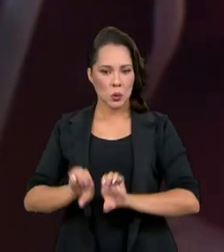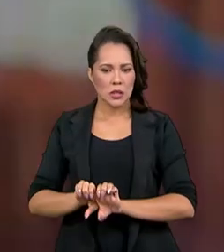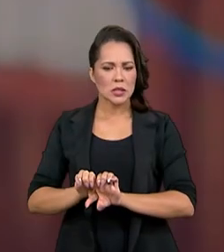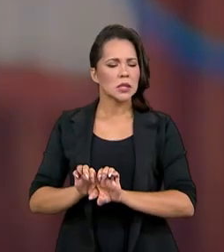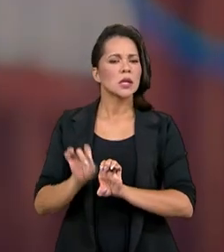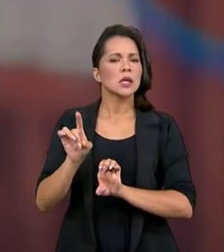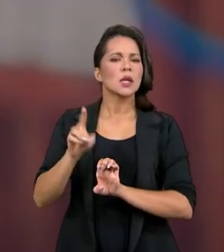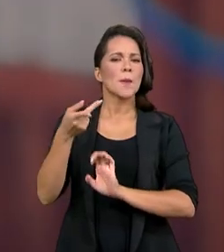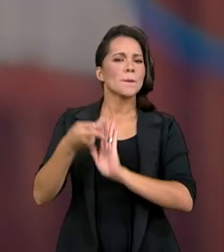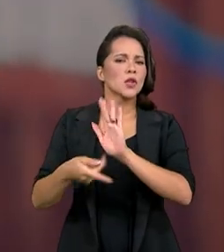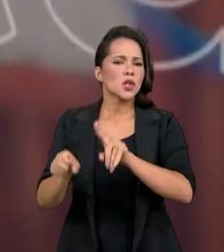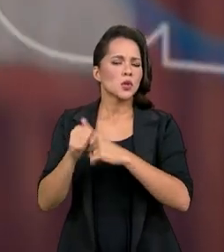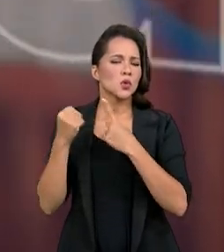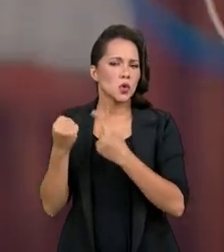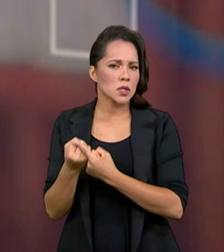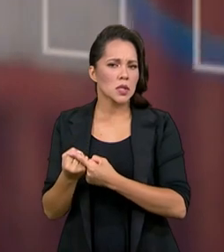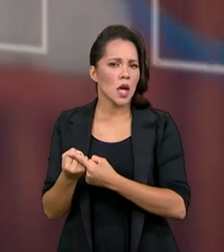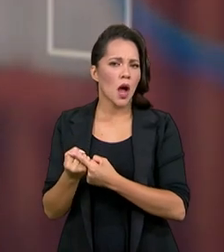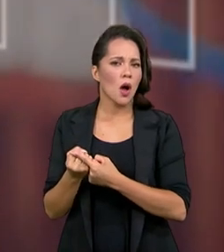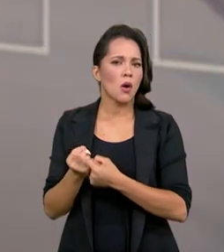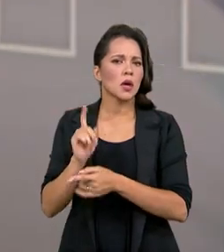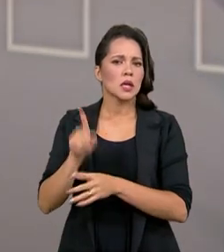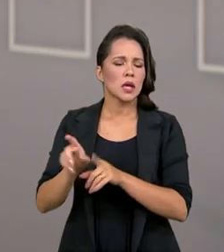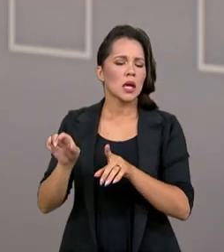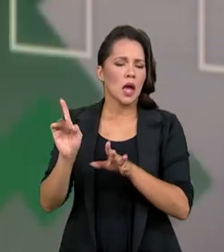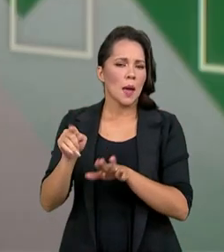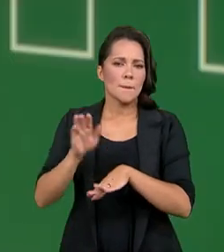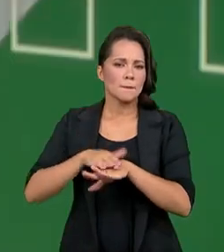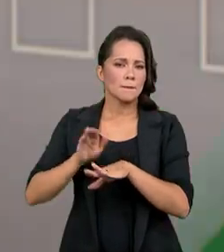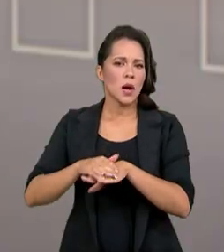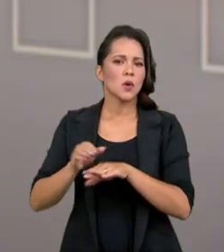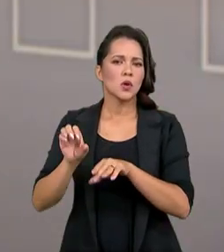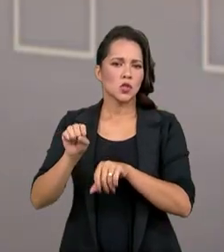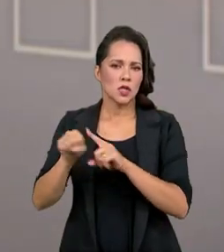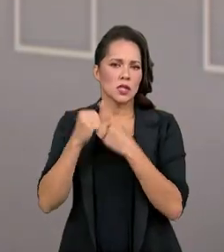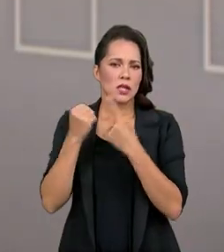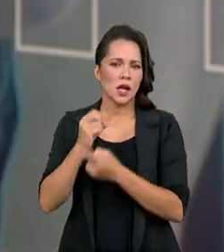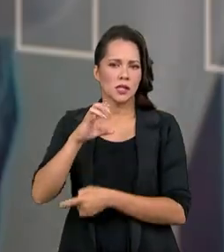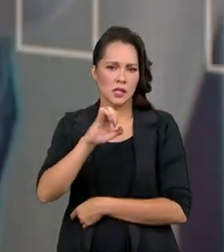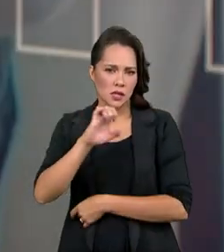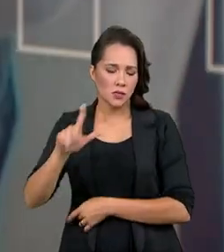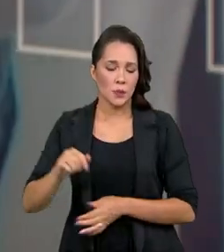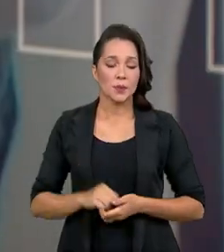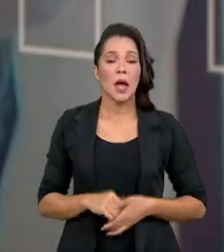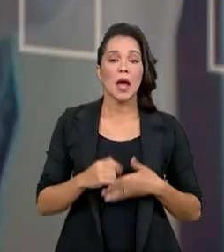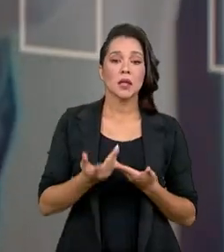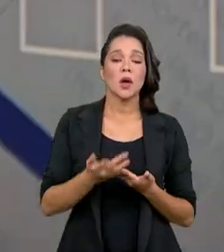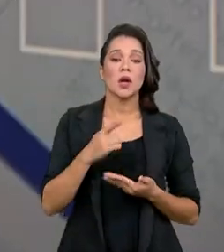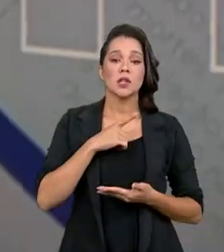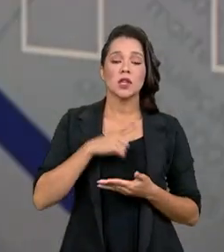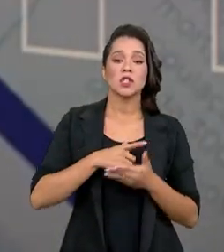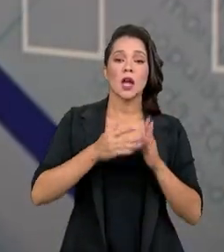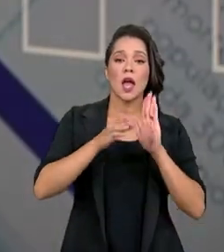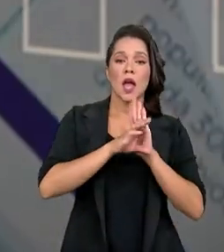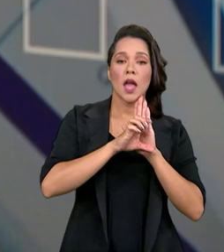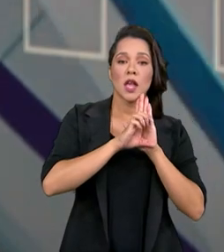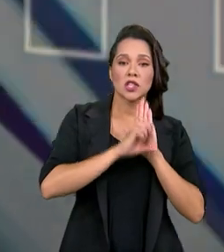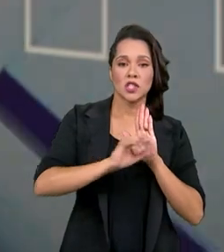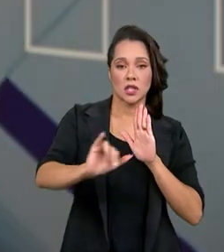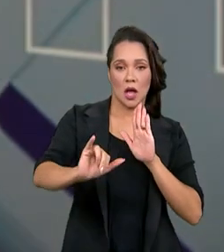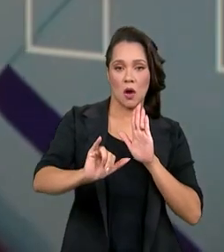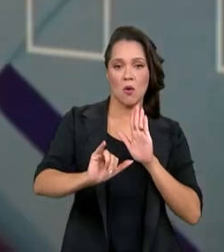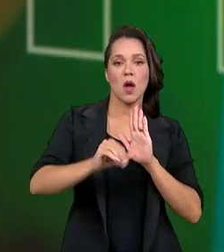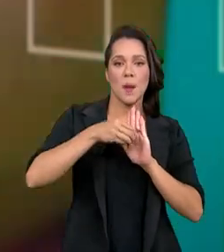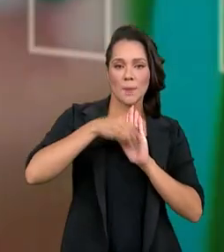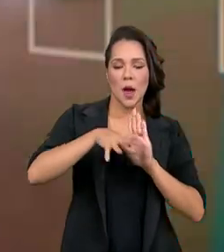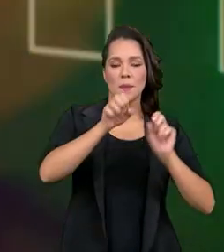que são projetos sociais implementados pela sociedade civil. Nós abrimos editais, os editais são públicos, são publicados ali